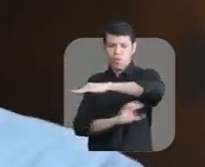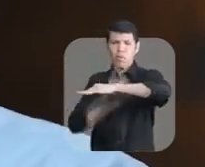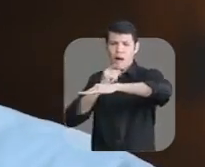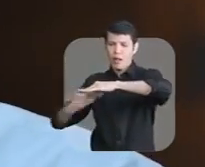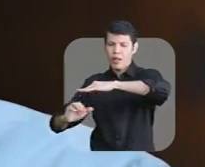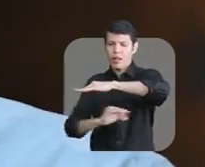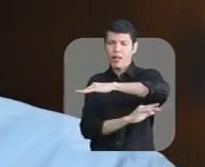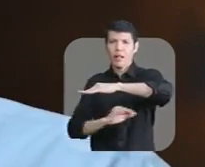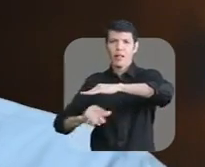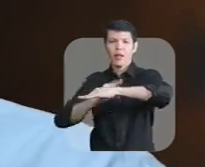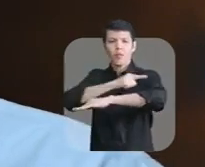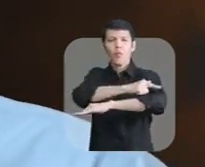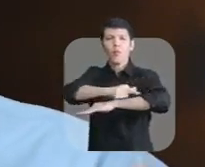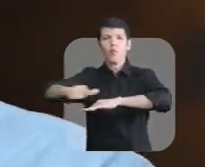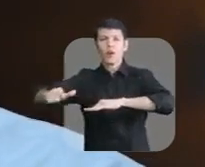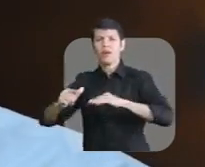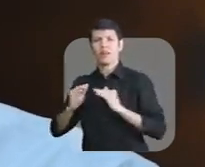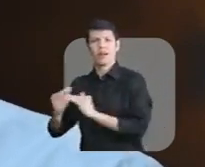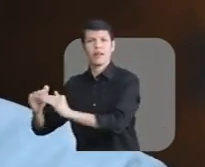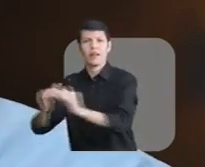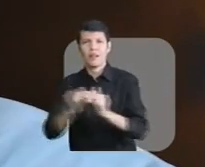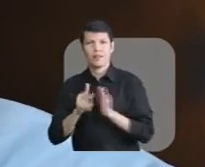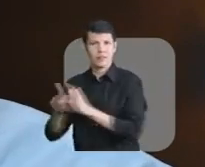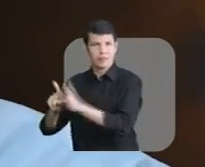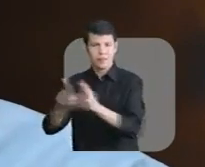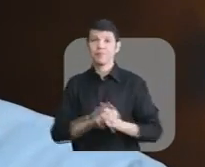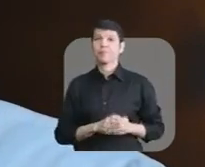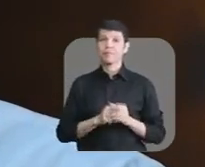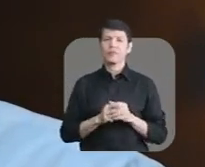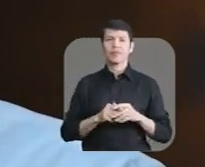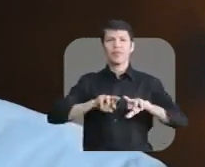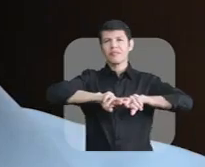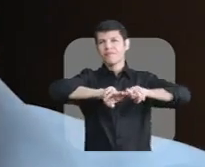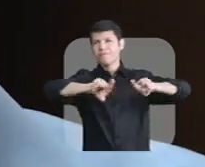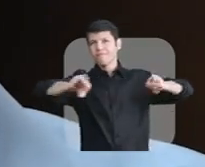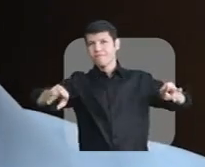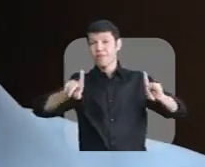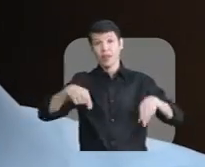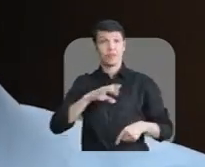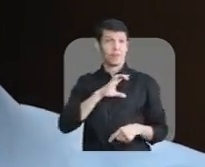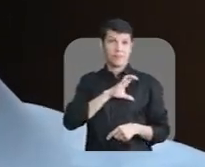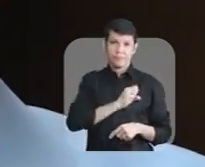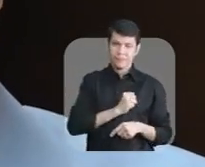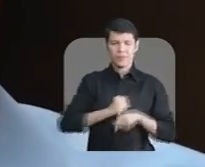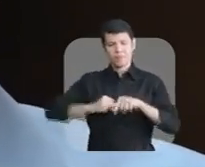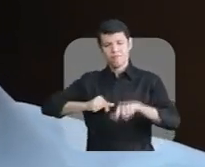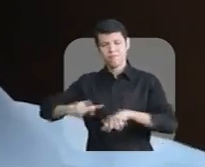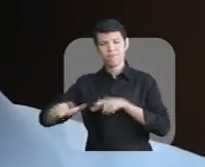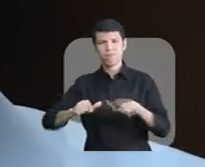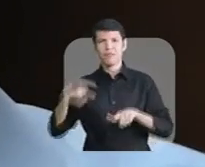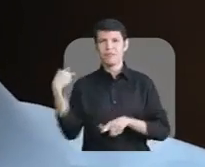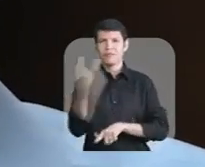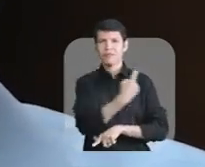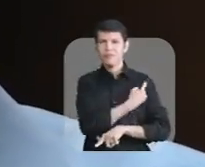mais casas populares, mais investimento em infraestrutura. É assim, com amor, com